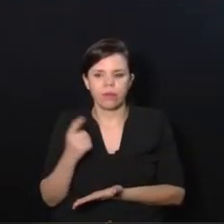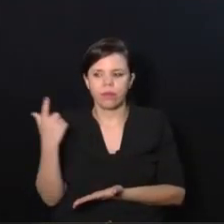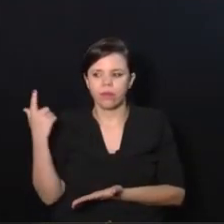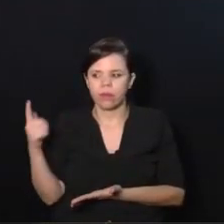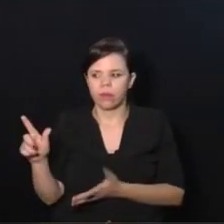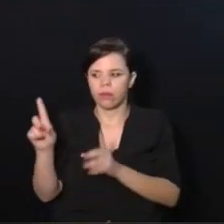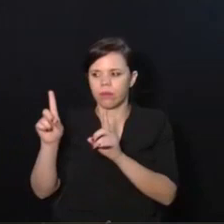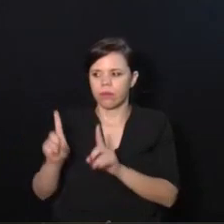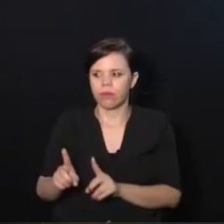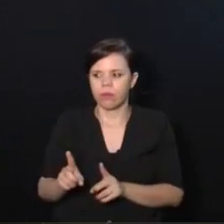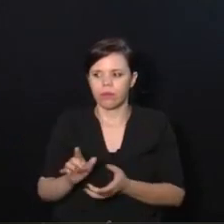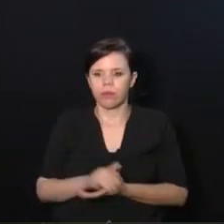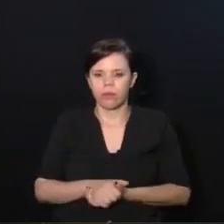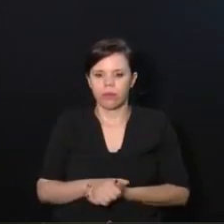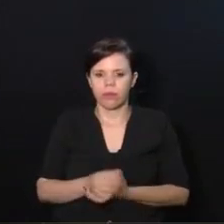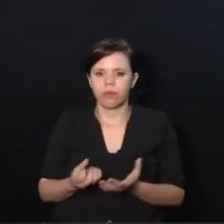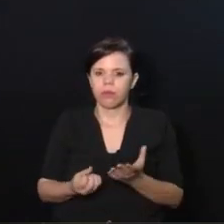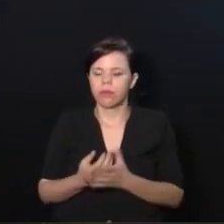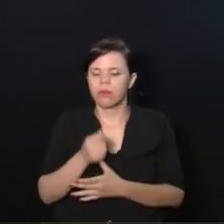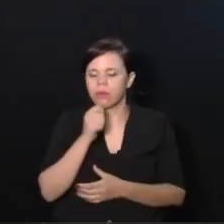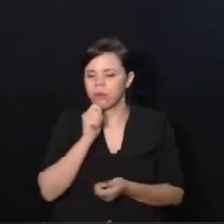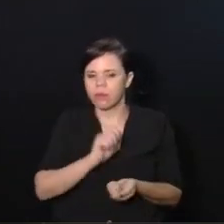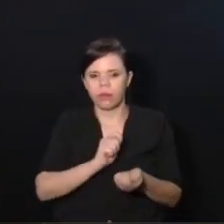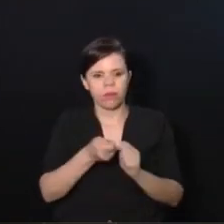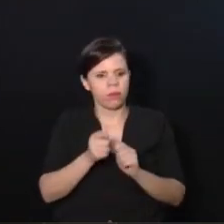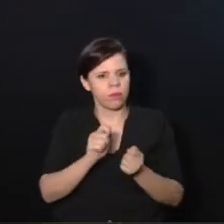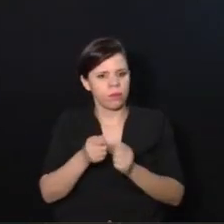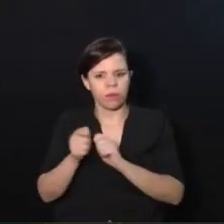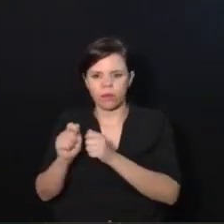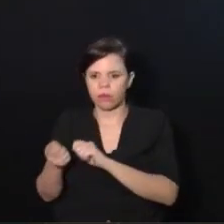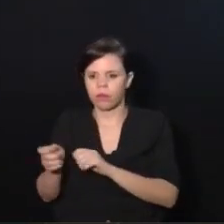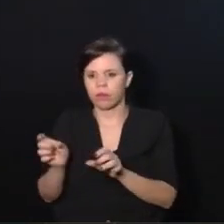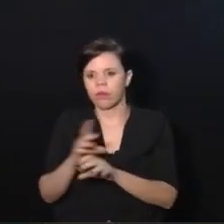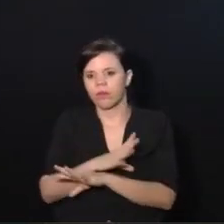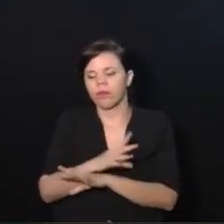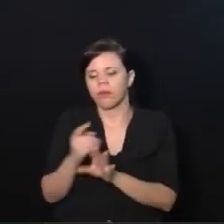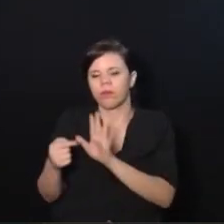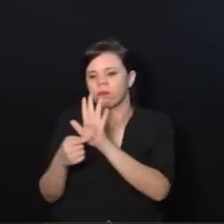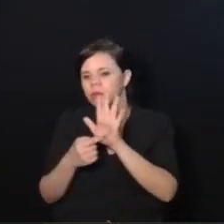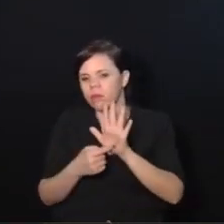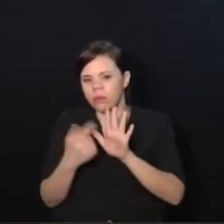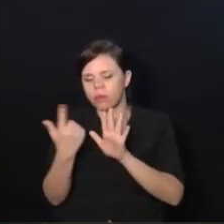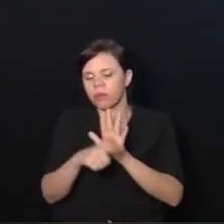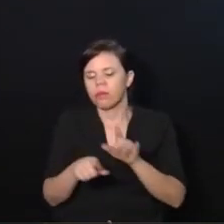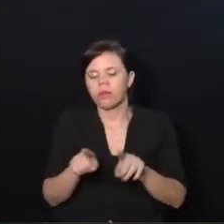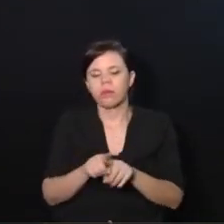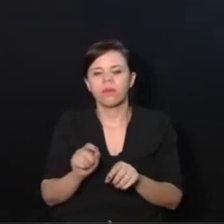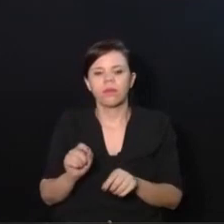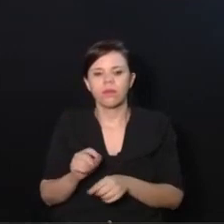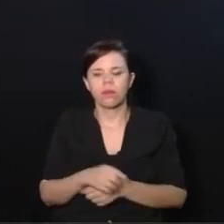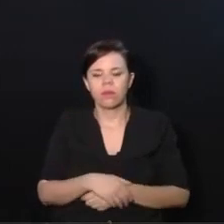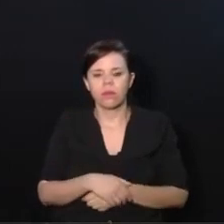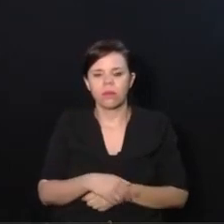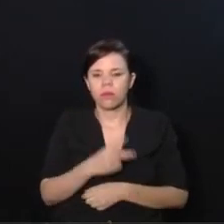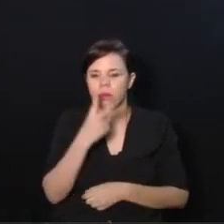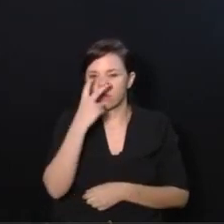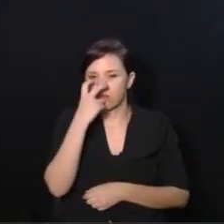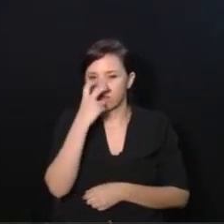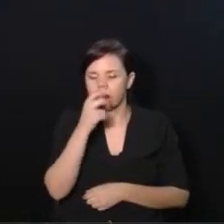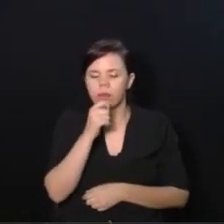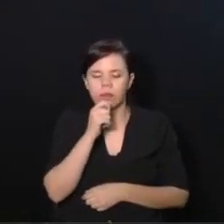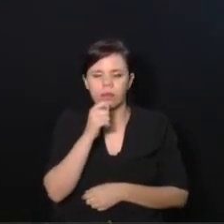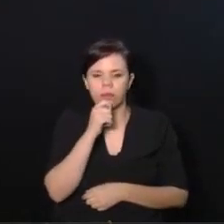outras deficiências, quando não reabilitadas, acabam aparecendo outras. Quer ver uma coisa? Cego, mal